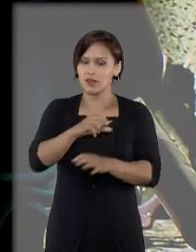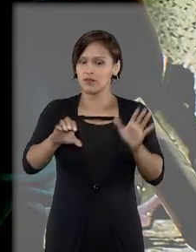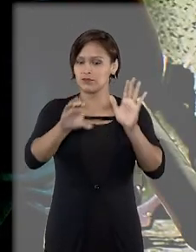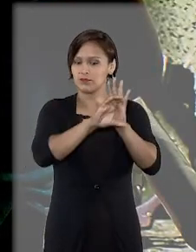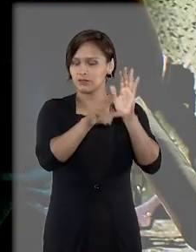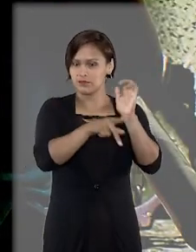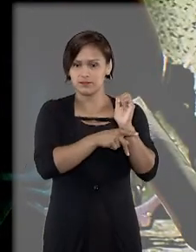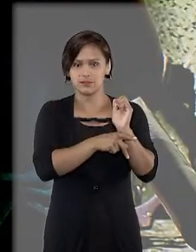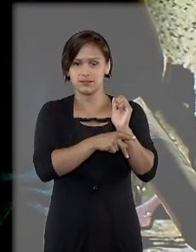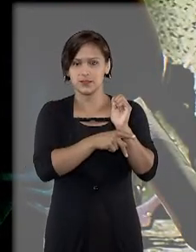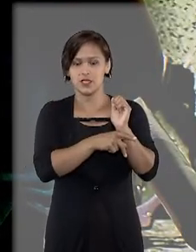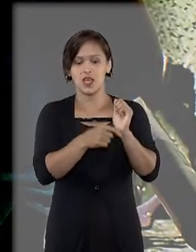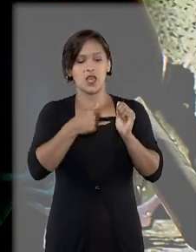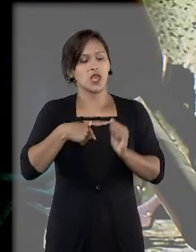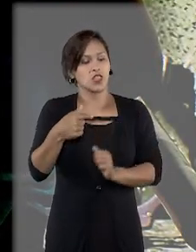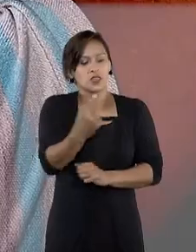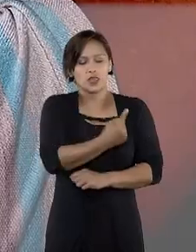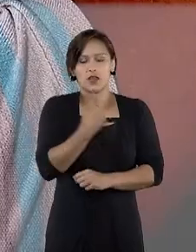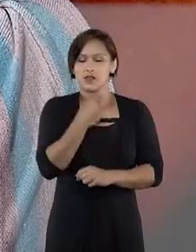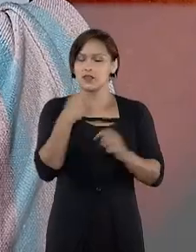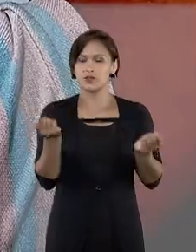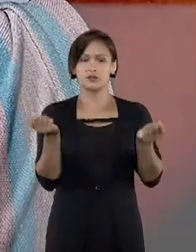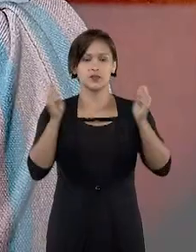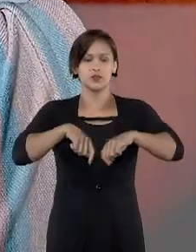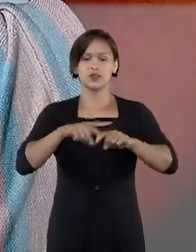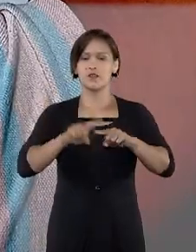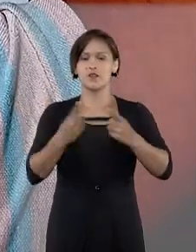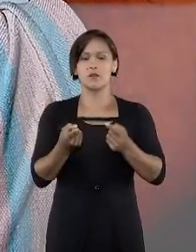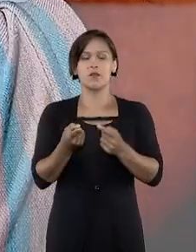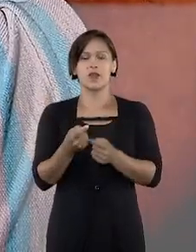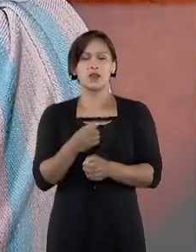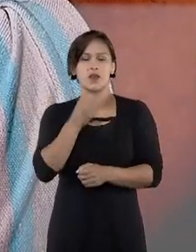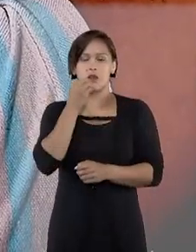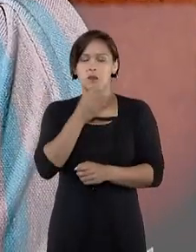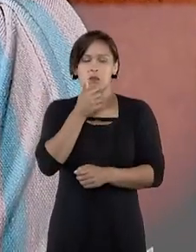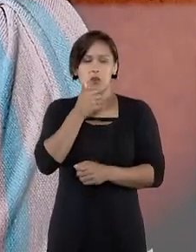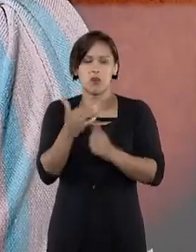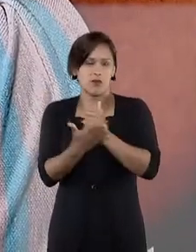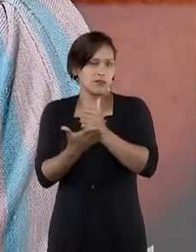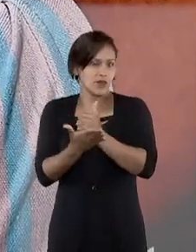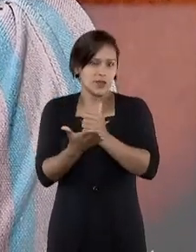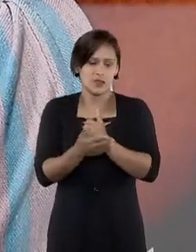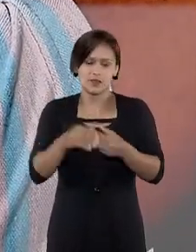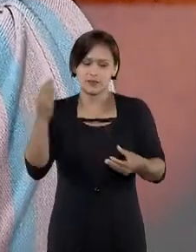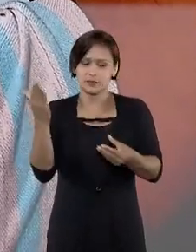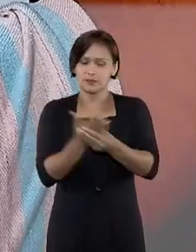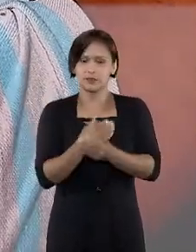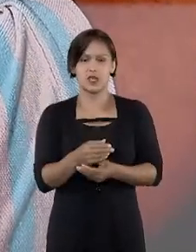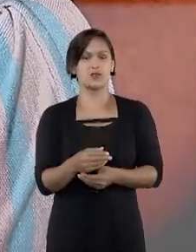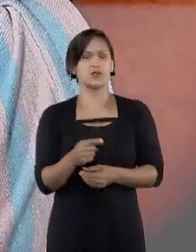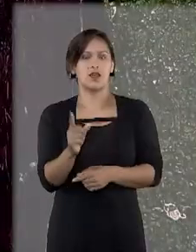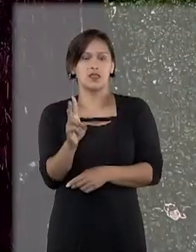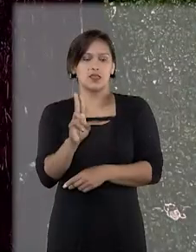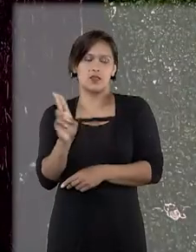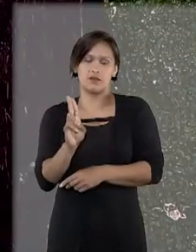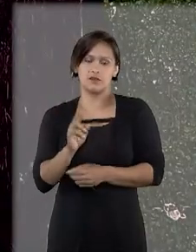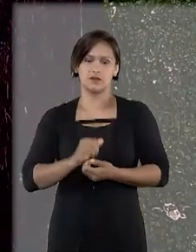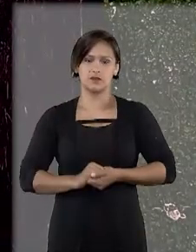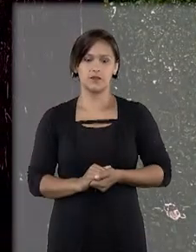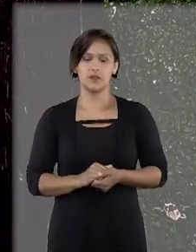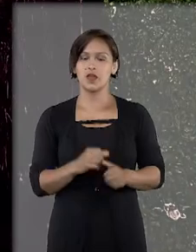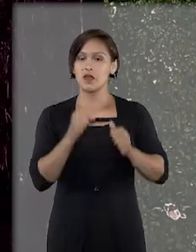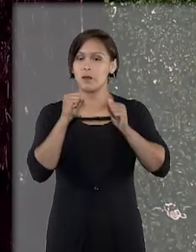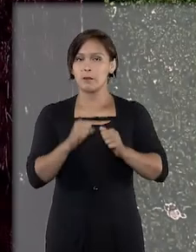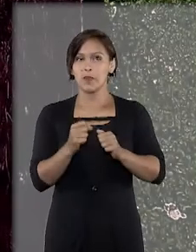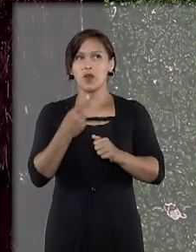Código de Processo Penal, nós não a consideramos mais uma prova válida. Ela não pode mais ser utilizada para condenar alguém.